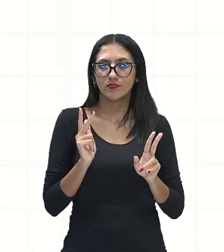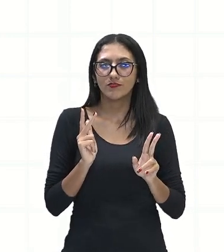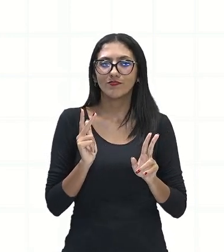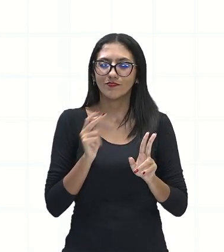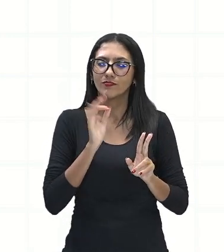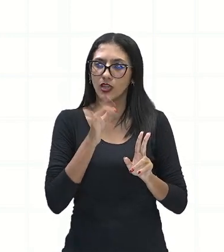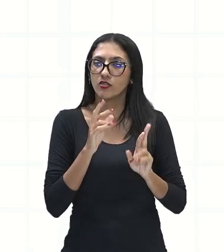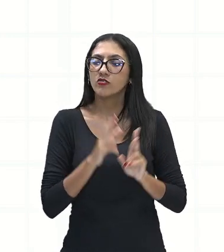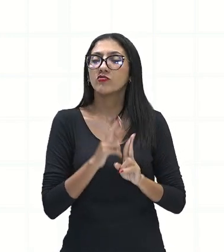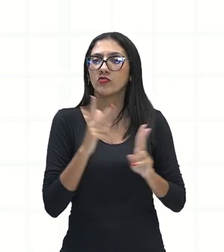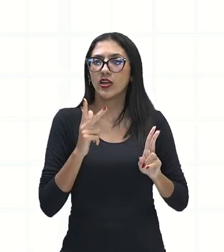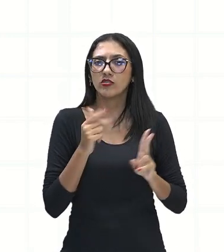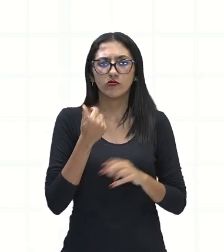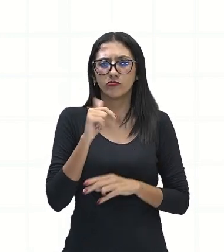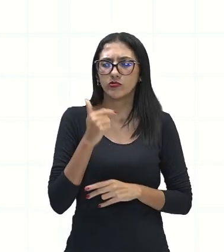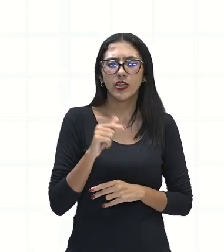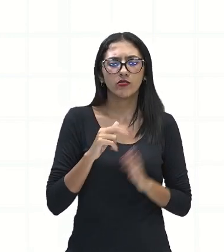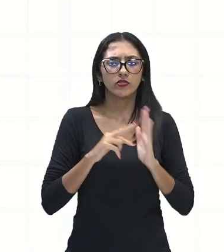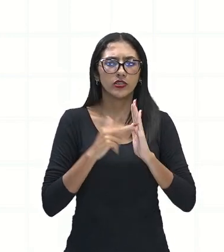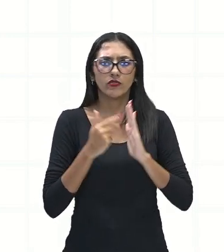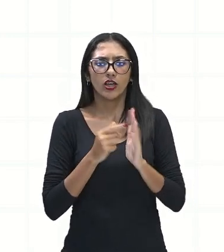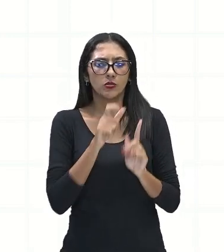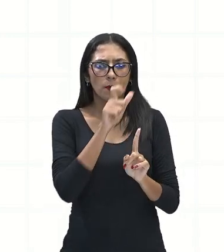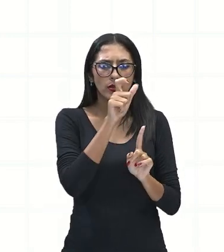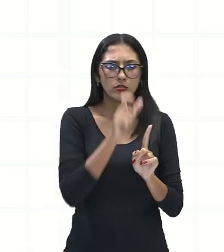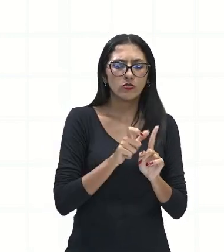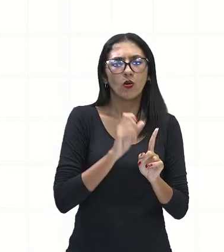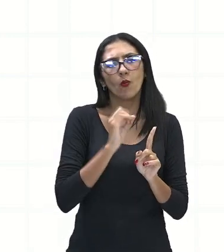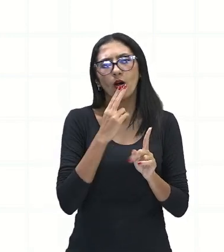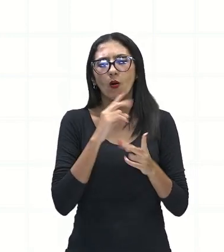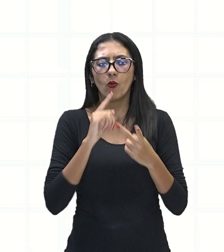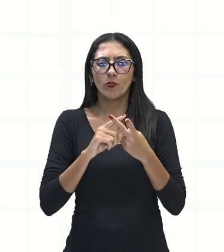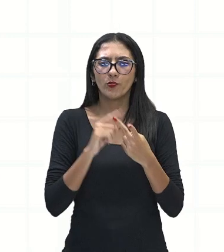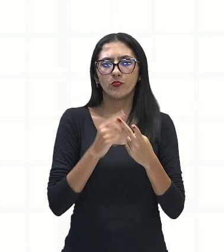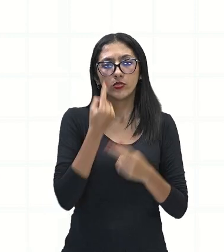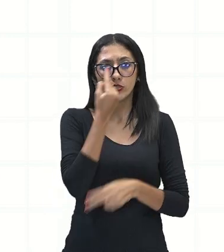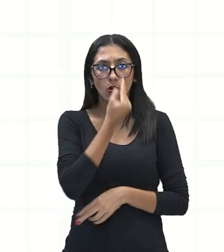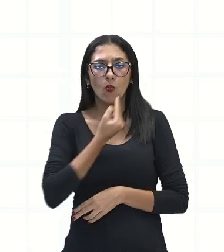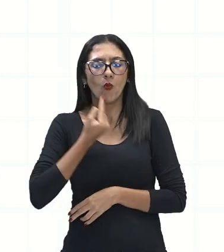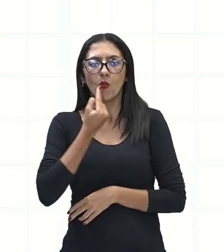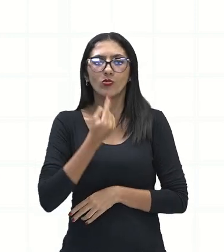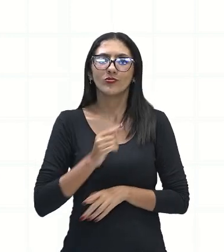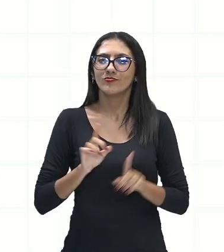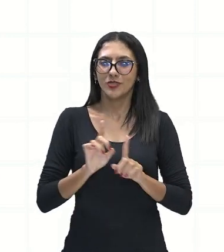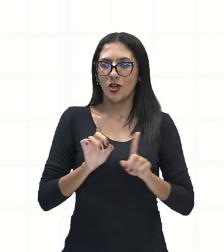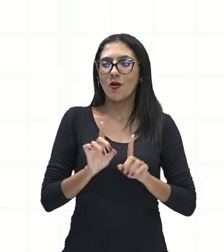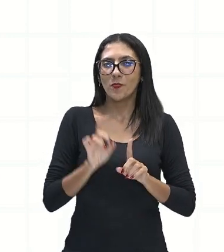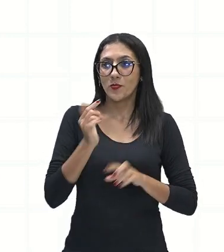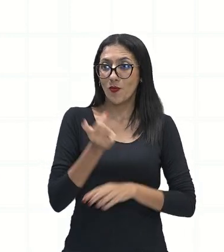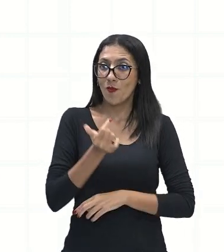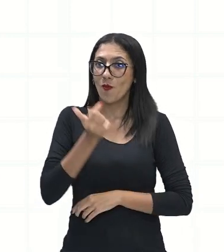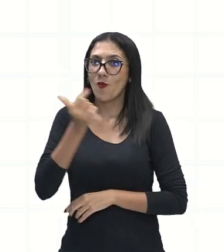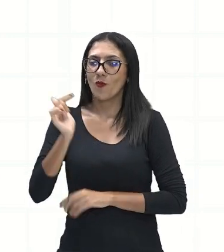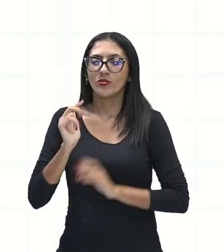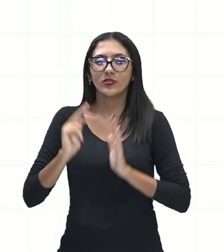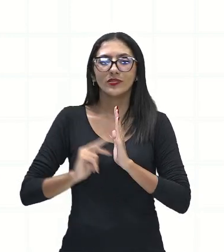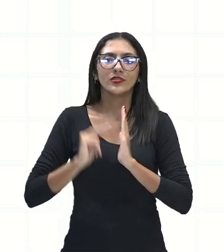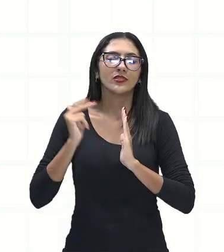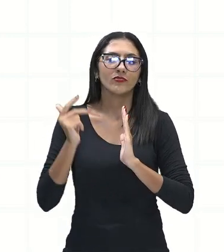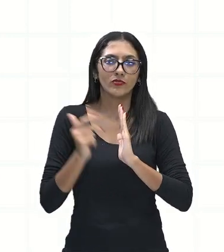vai estar no sentido de pessoa, não vai estar no sentido de rosto, mas ela já vai estar em um outro sentido de quê?